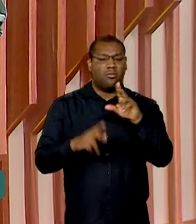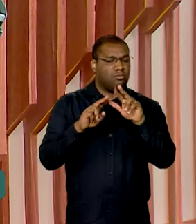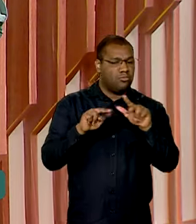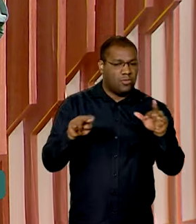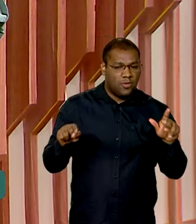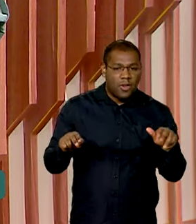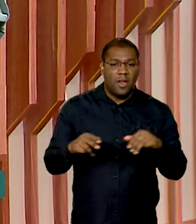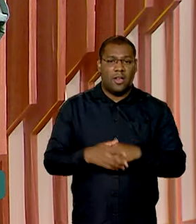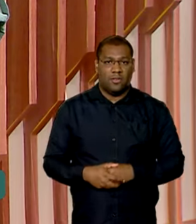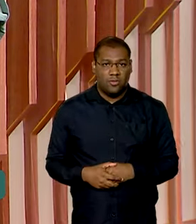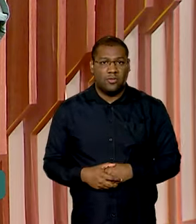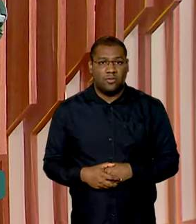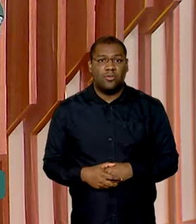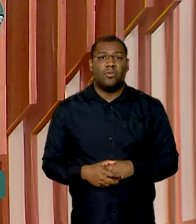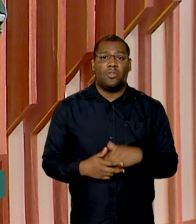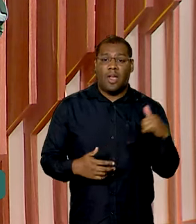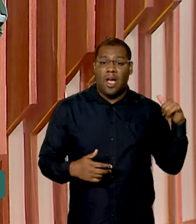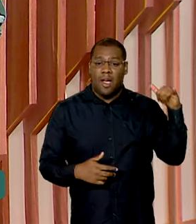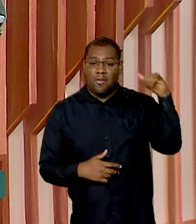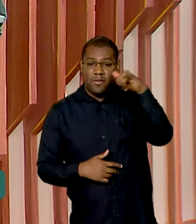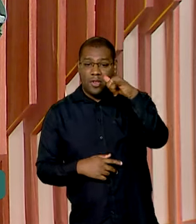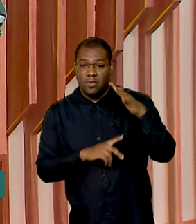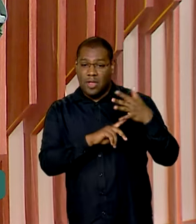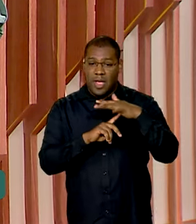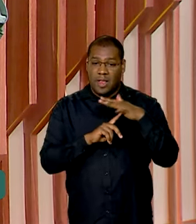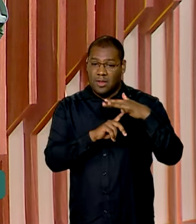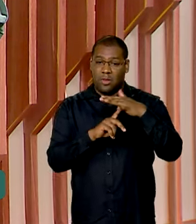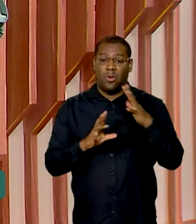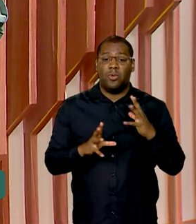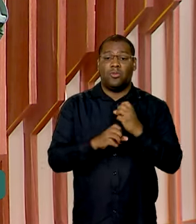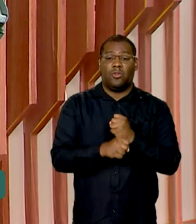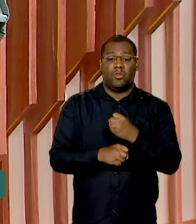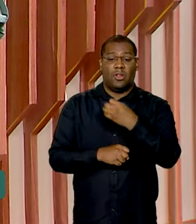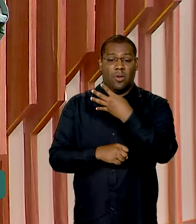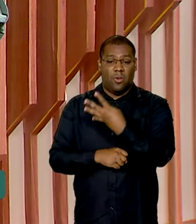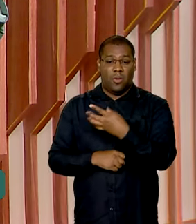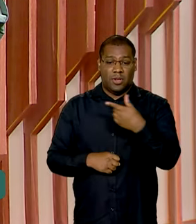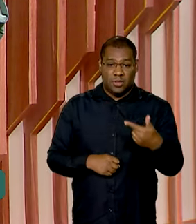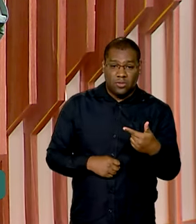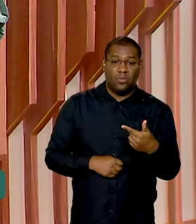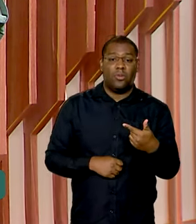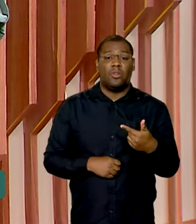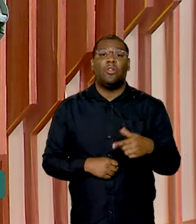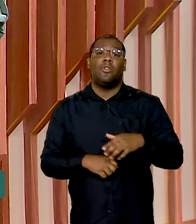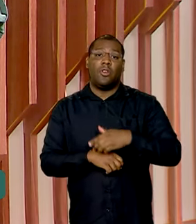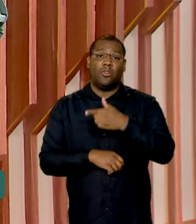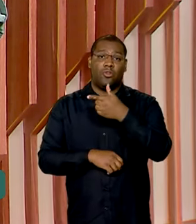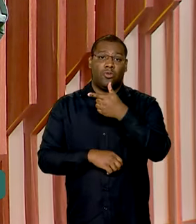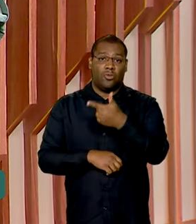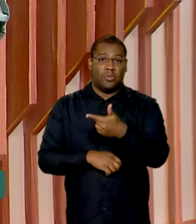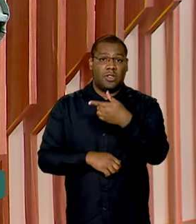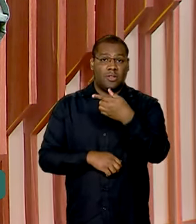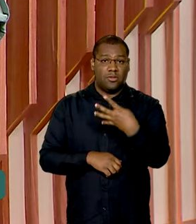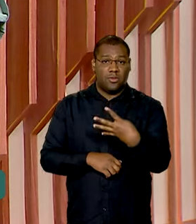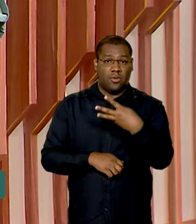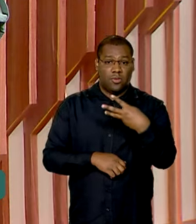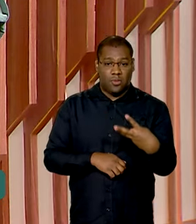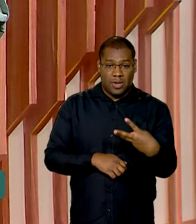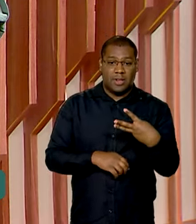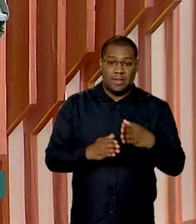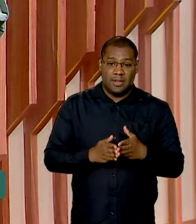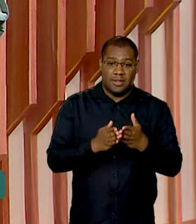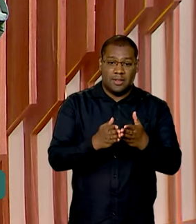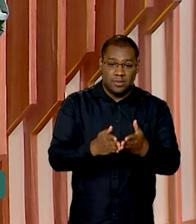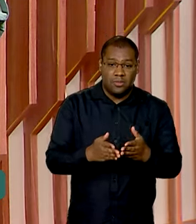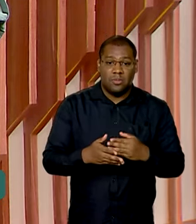42 aeronaves, 243 embarcações e 2.500 viaturas. Ainda, segundo a